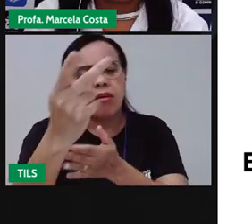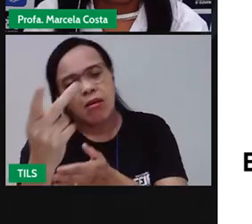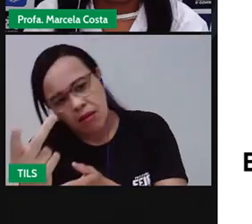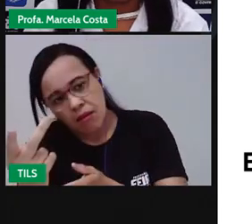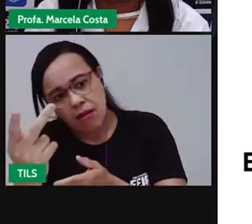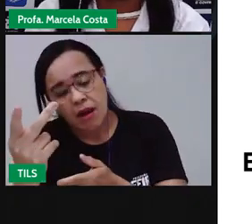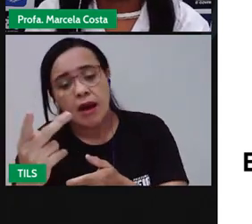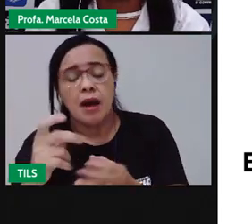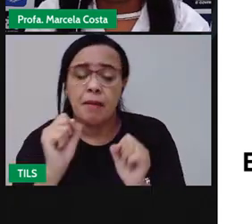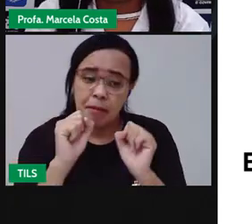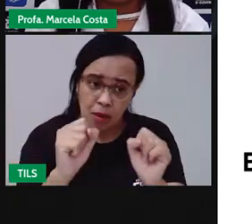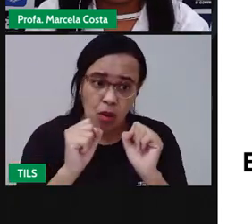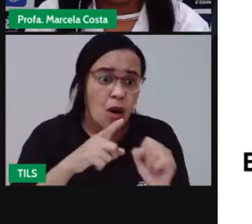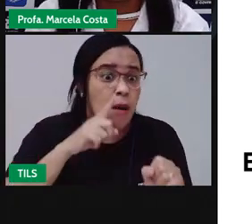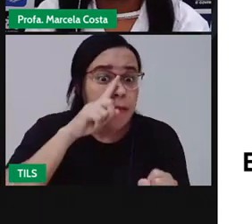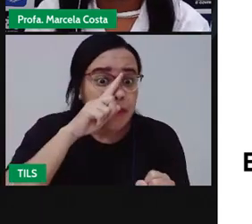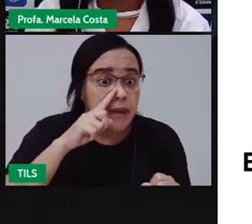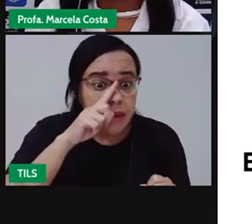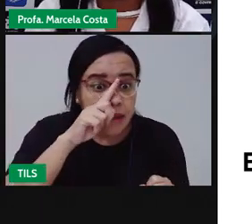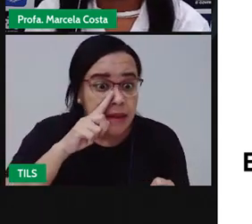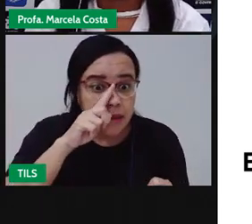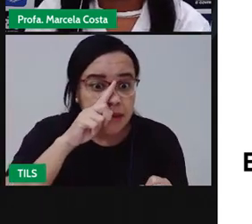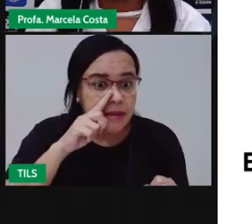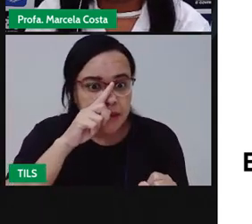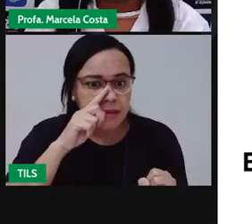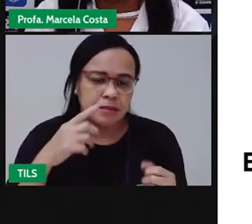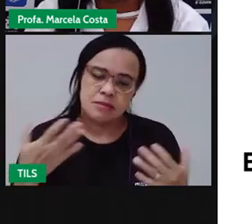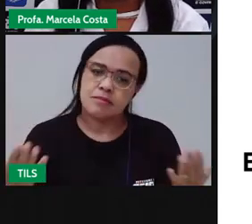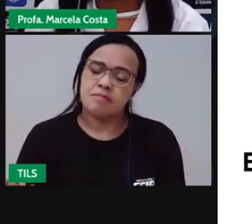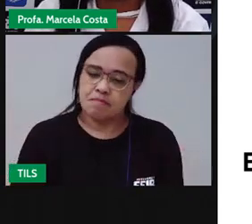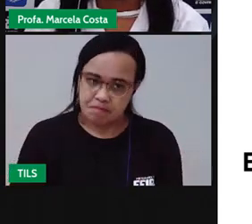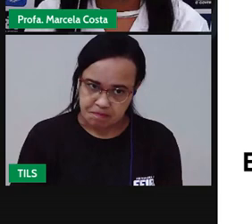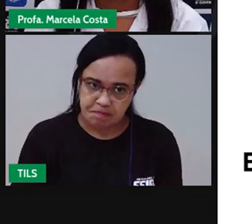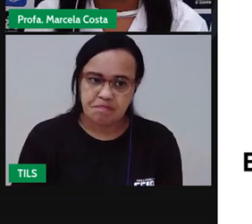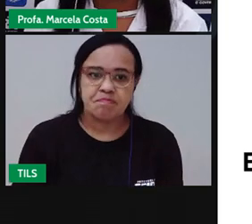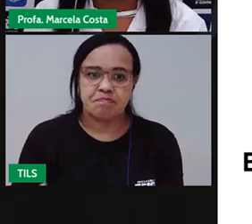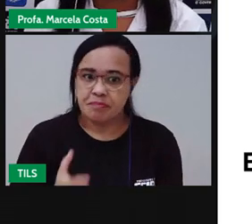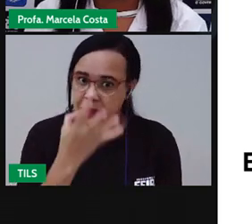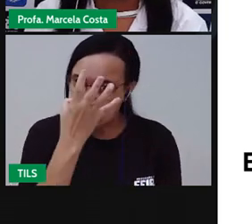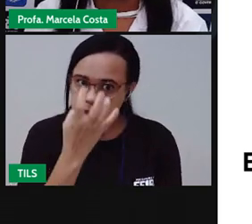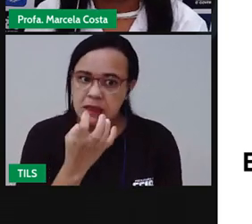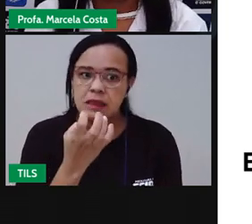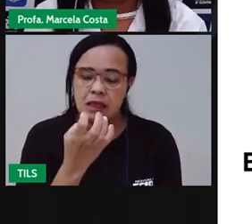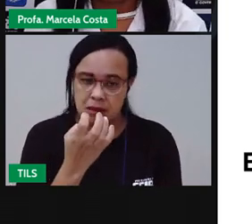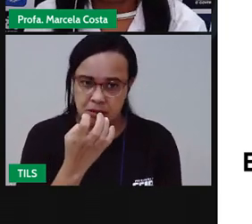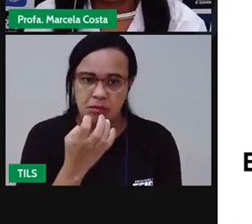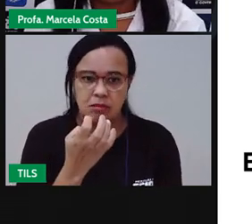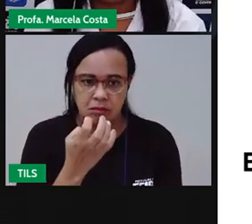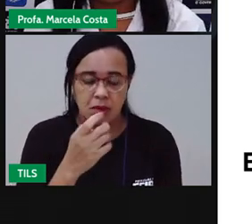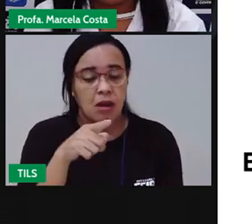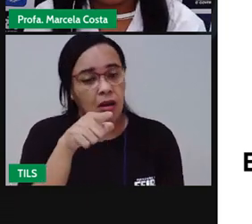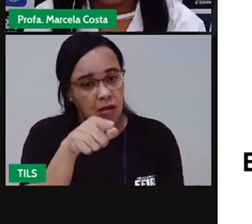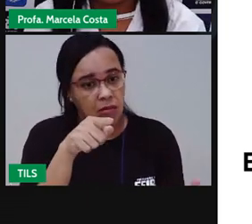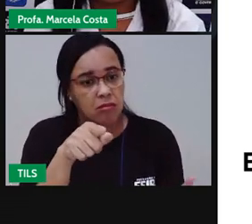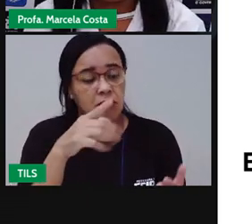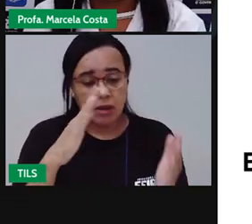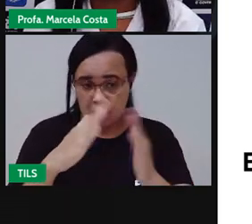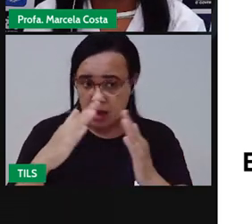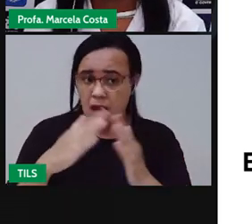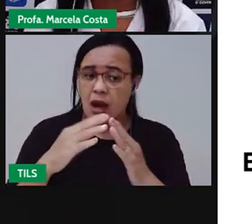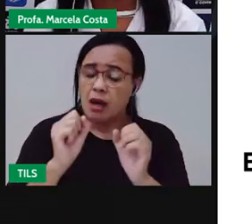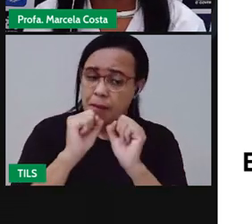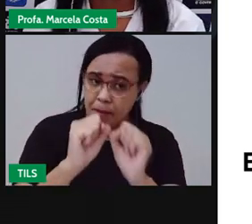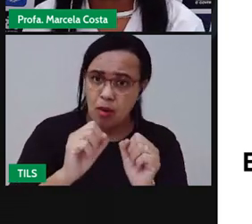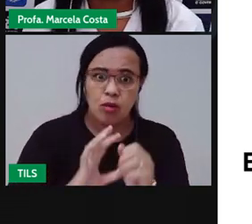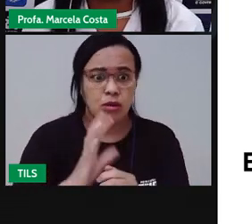Pois é, esse é um risco, um perigo que você pode estar correndo aí dentro da sua própria casa.